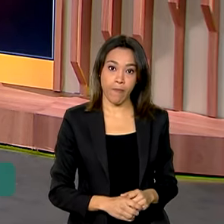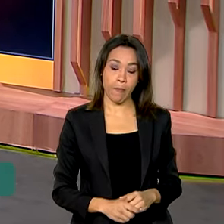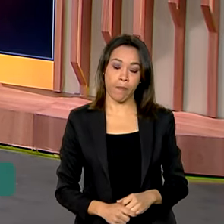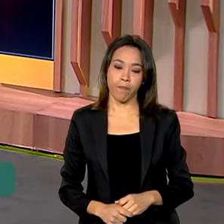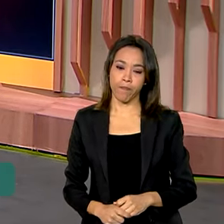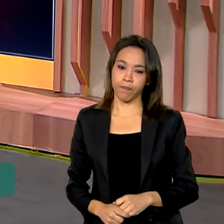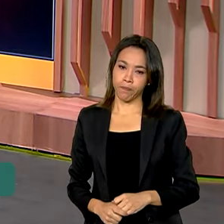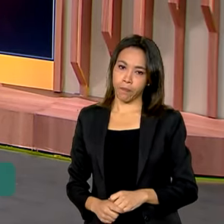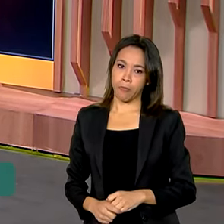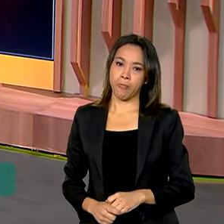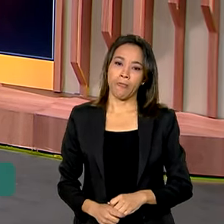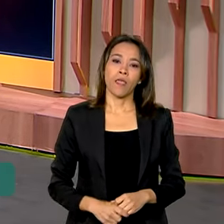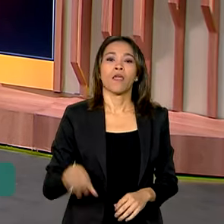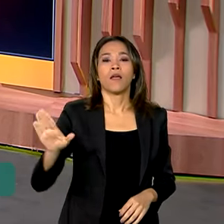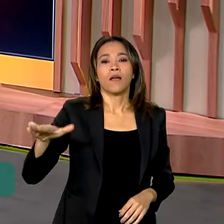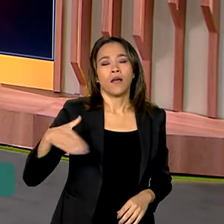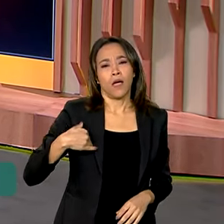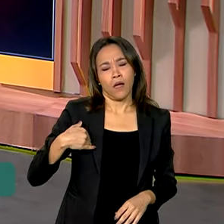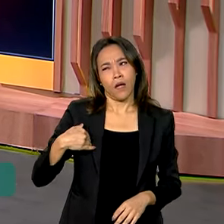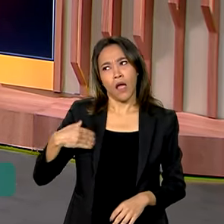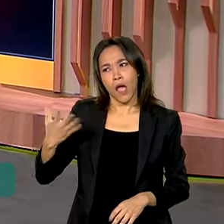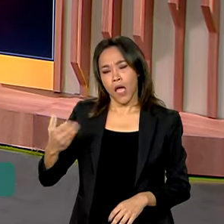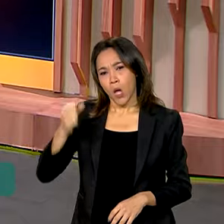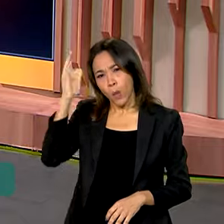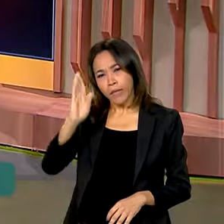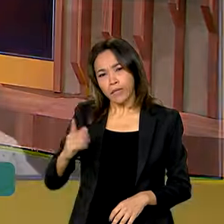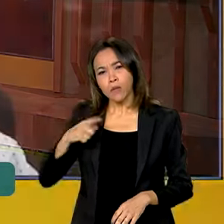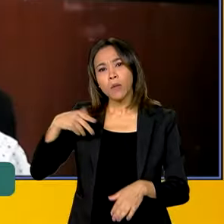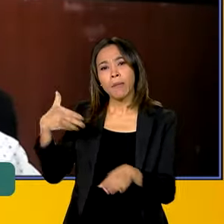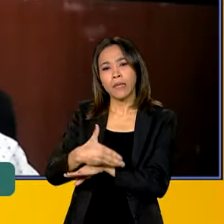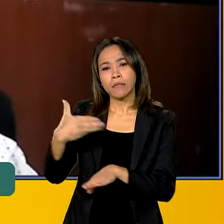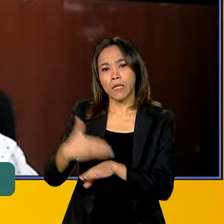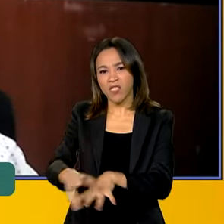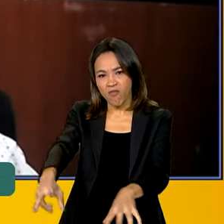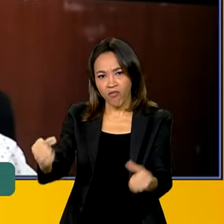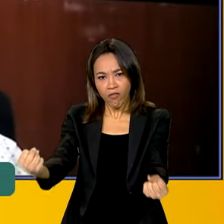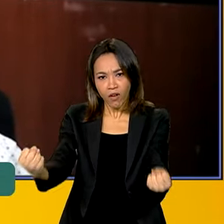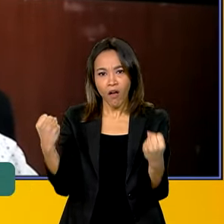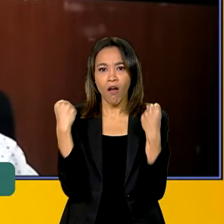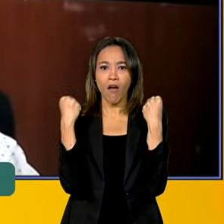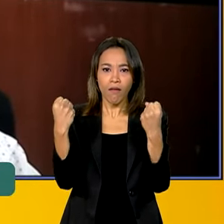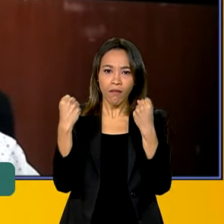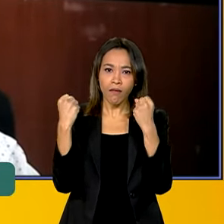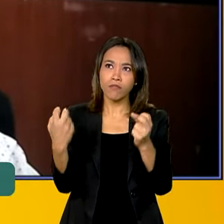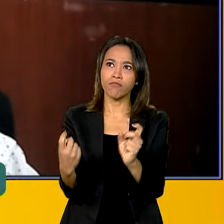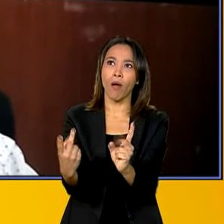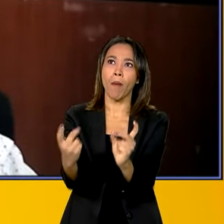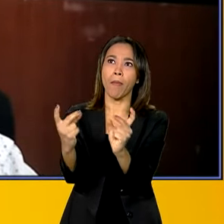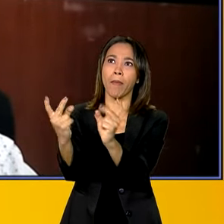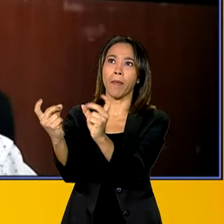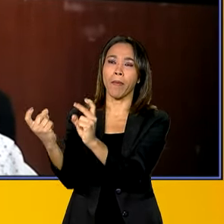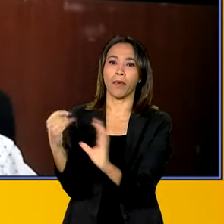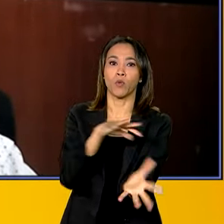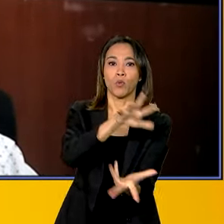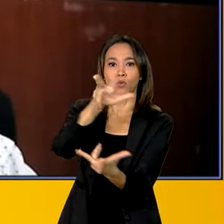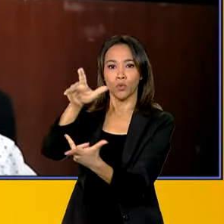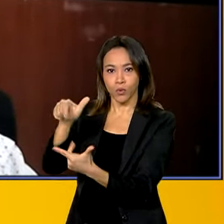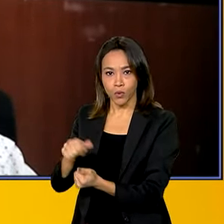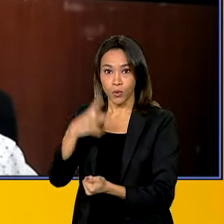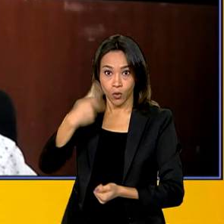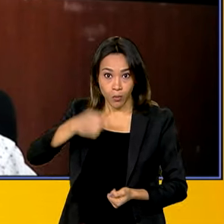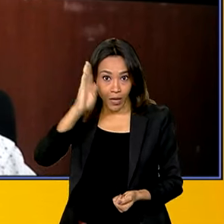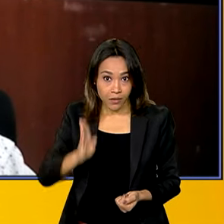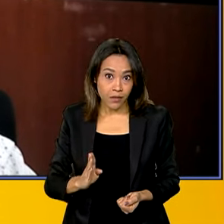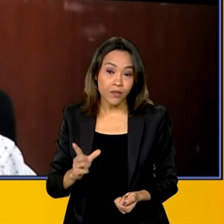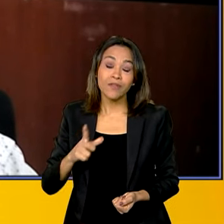Vanessa, o Brasil tem uma participação muito forte no mercado internacional do agronegócio. Nós somos vocacionados à